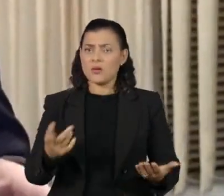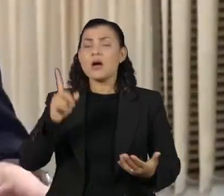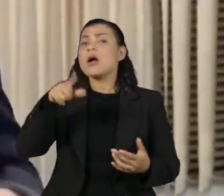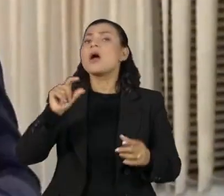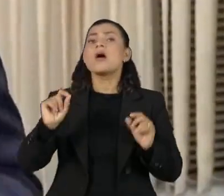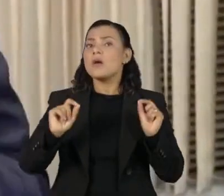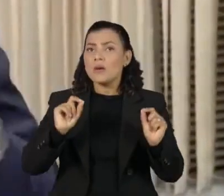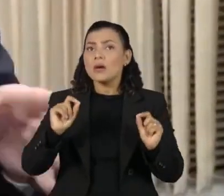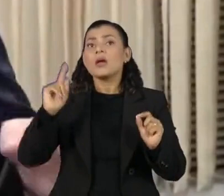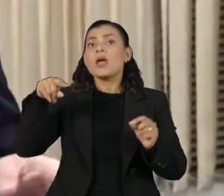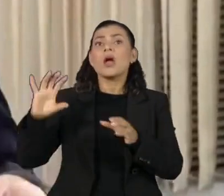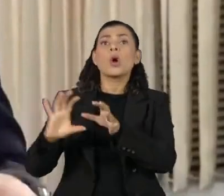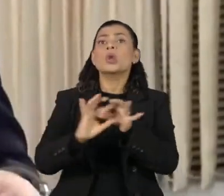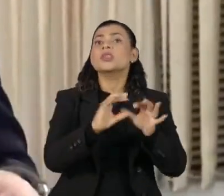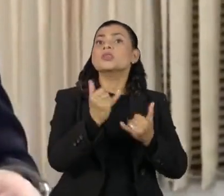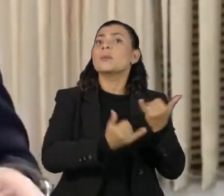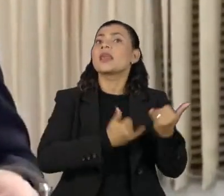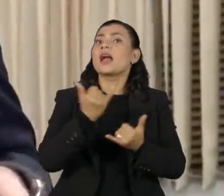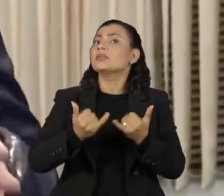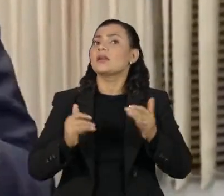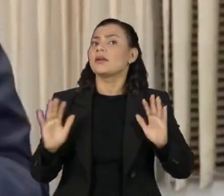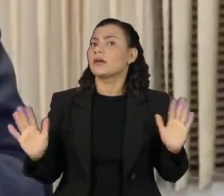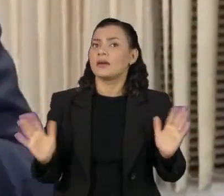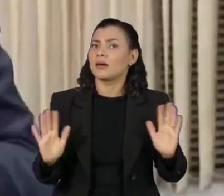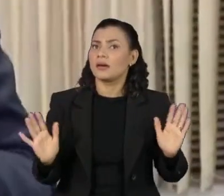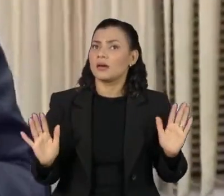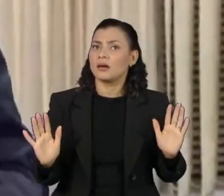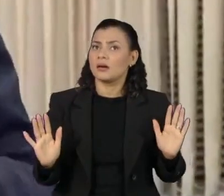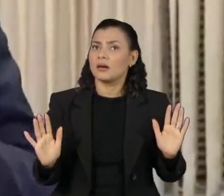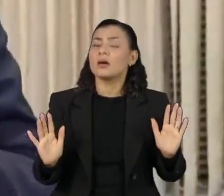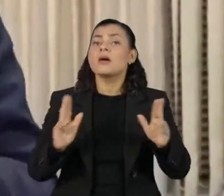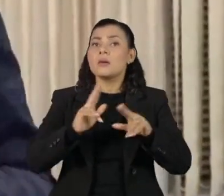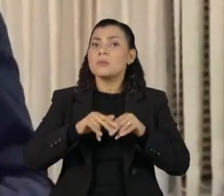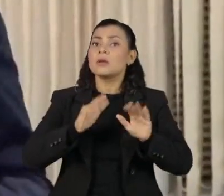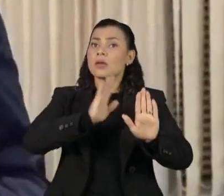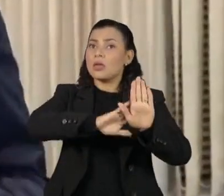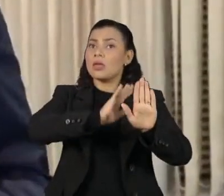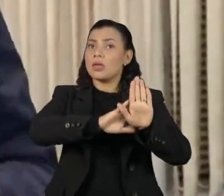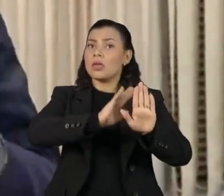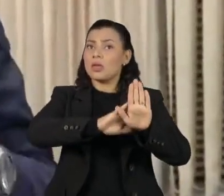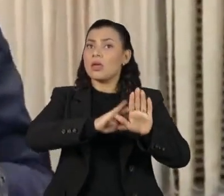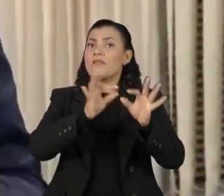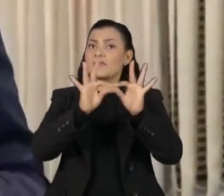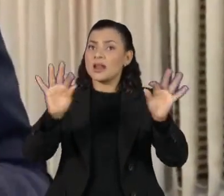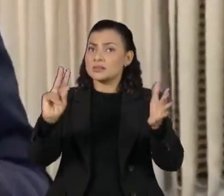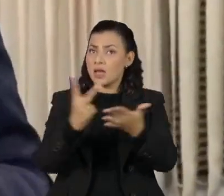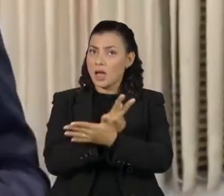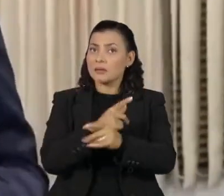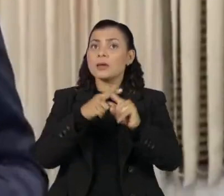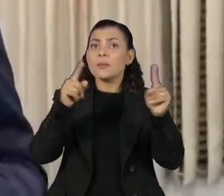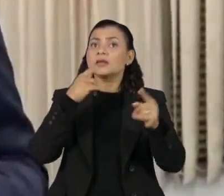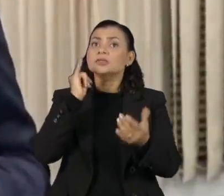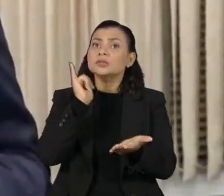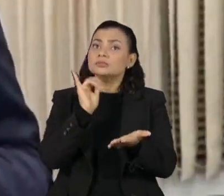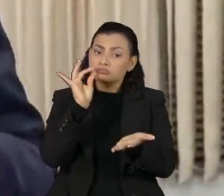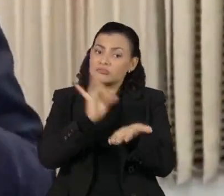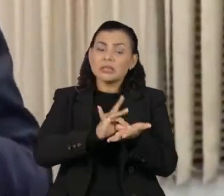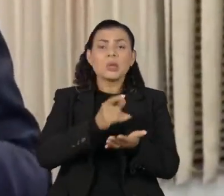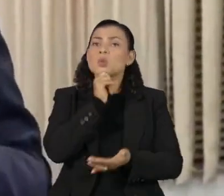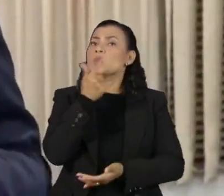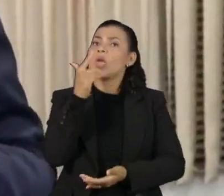parte de um contexto de brincadeira e que ainda que a fala possa ser considerada infeliz, não contém nenhuma acusação